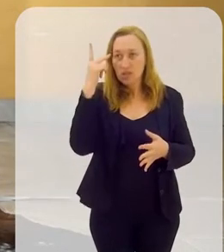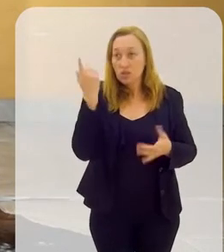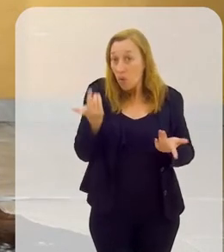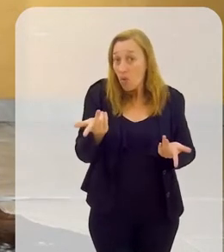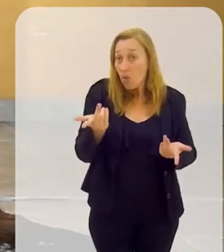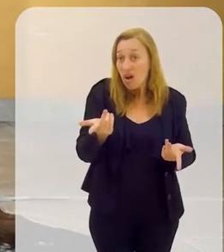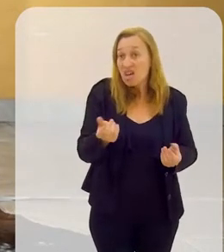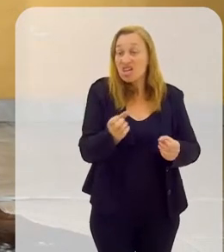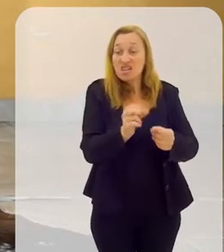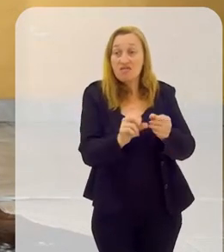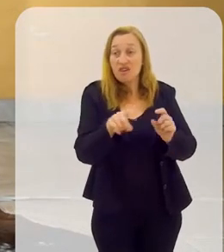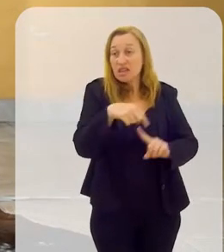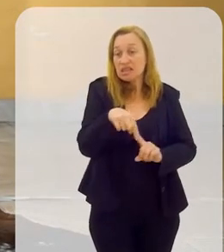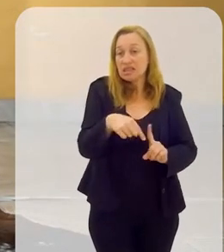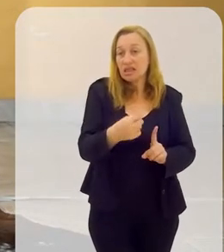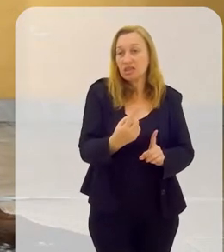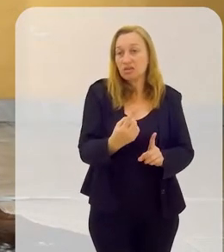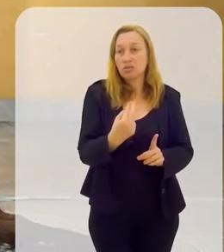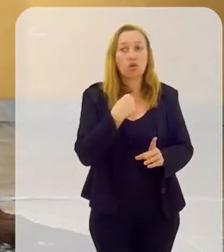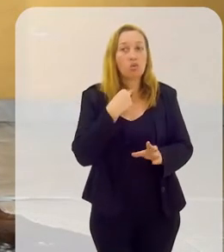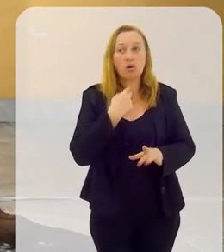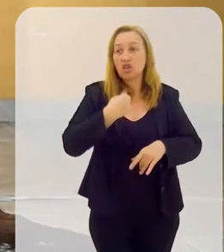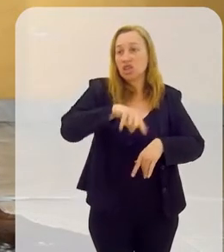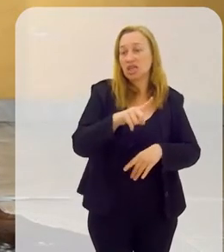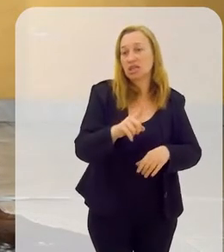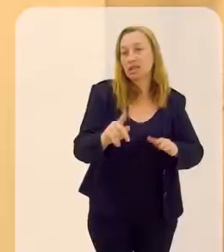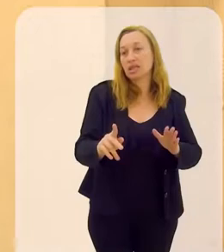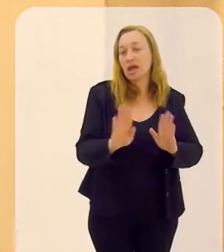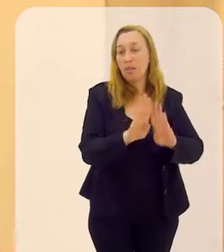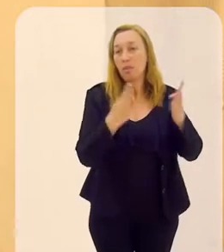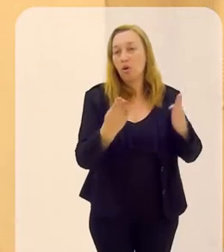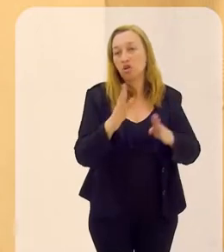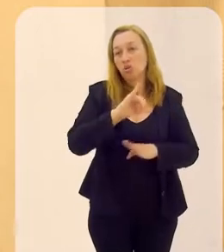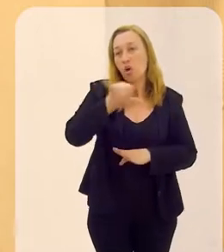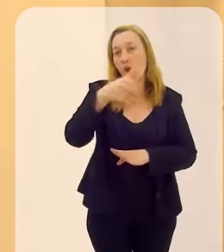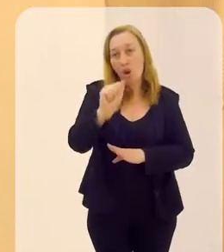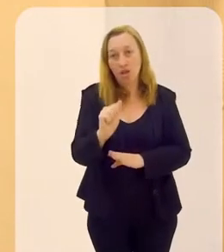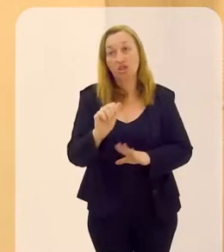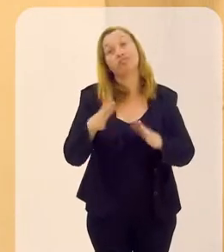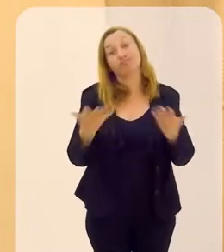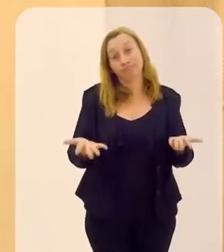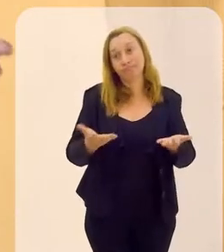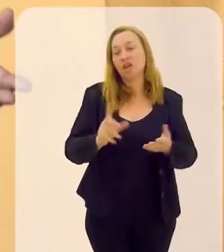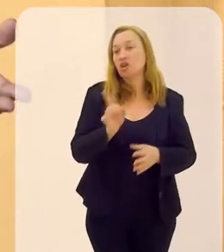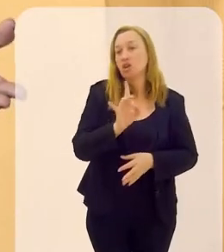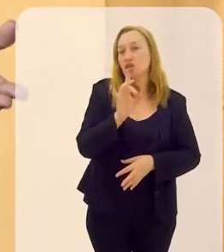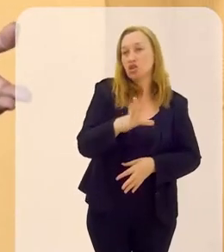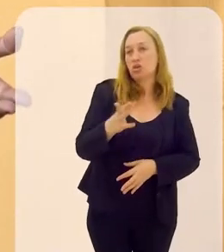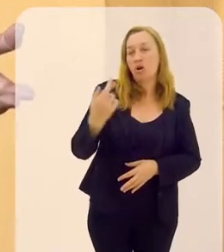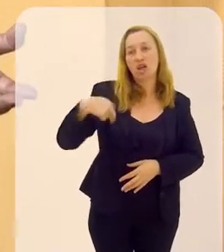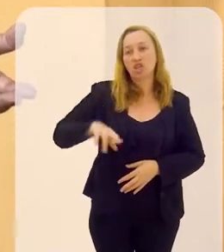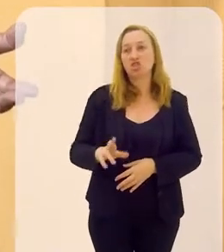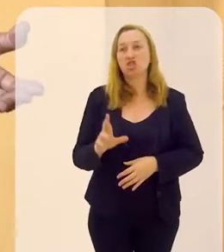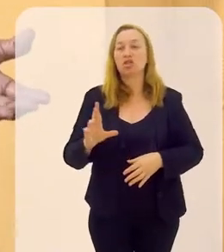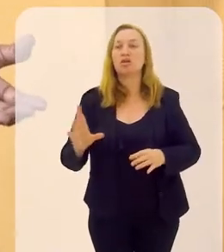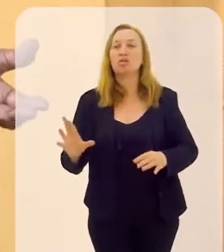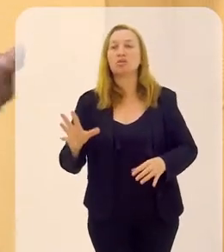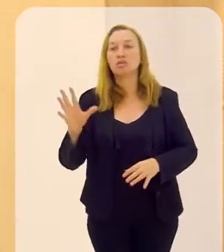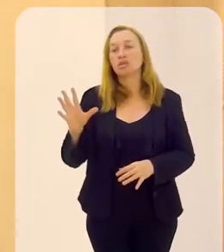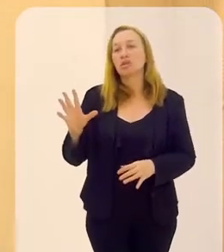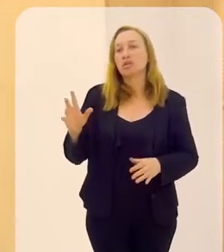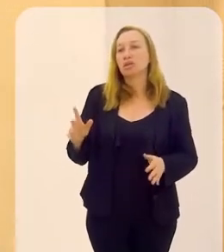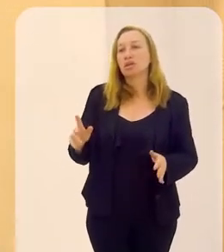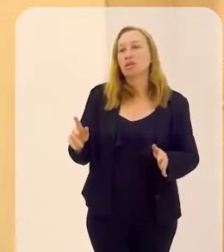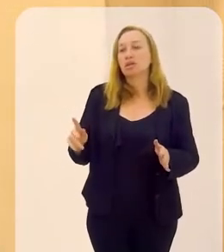A pessoa que faz santo, durante esses três meses, não pisa nem na porta de um pagode. É, quer dizer, não é só religião de matrizes africanas.